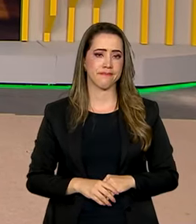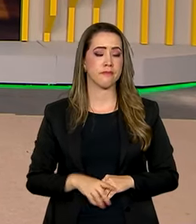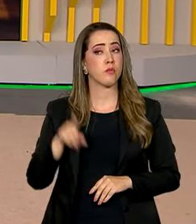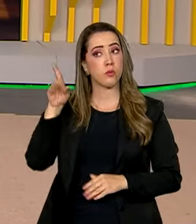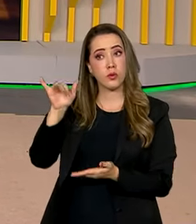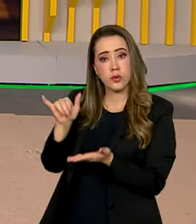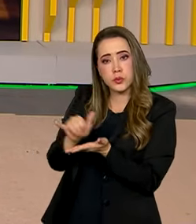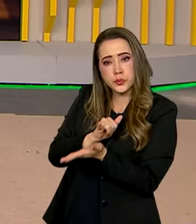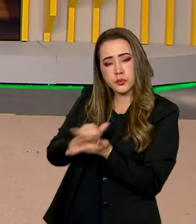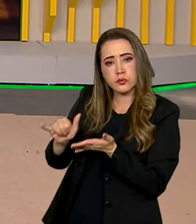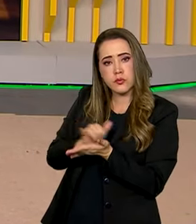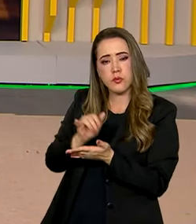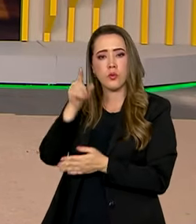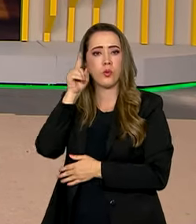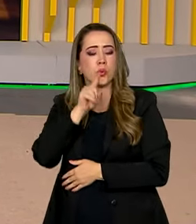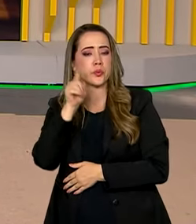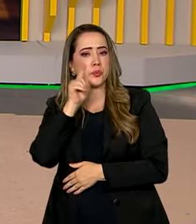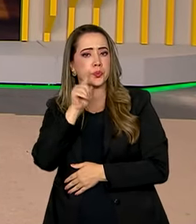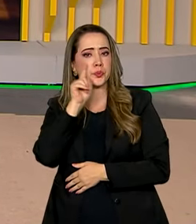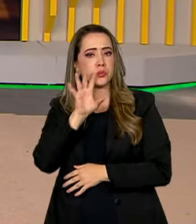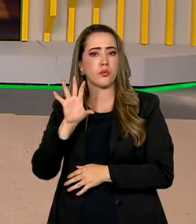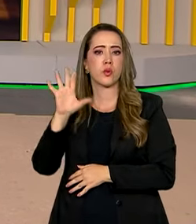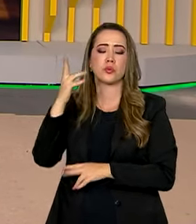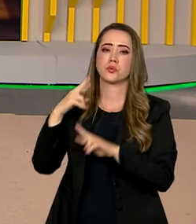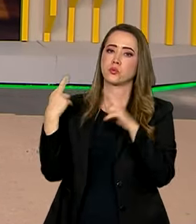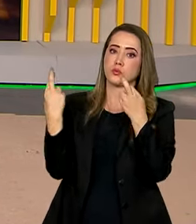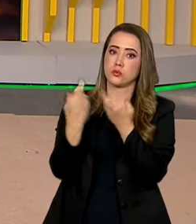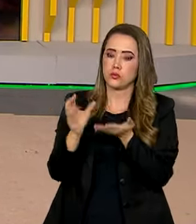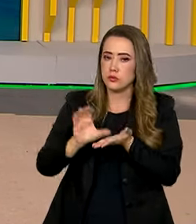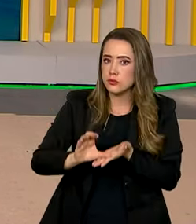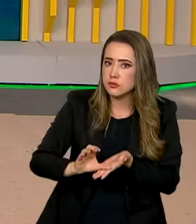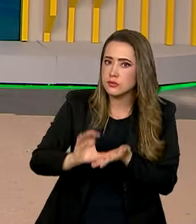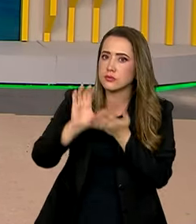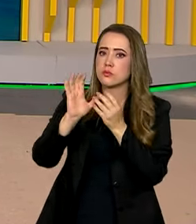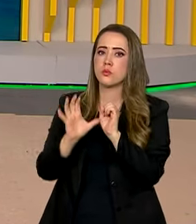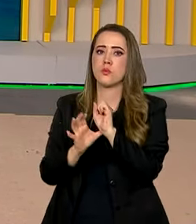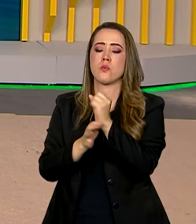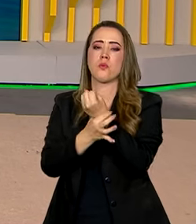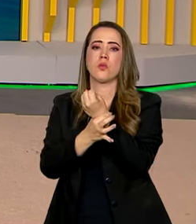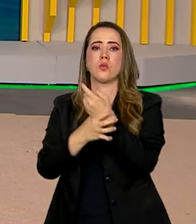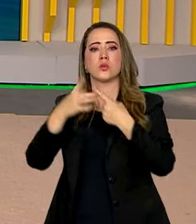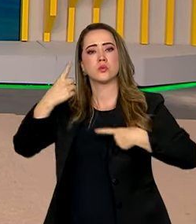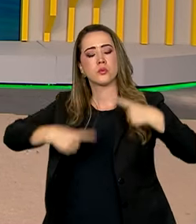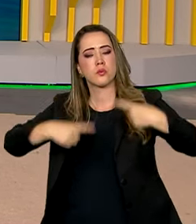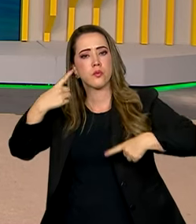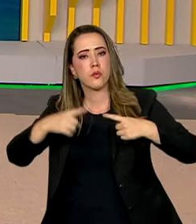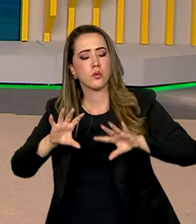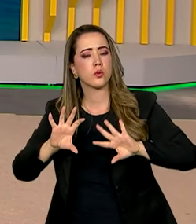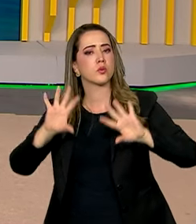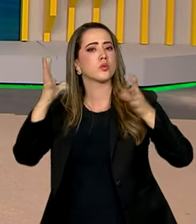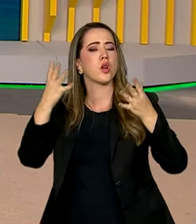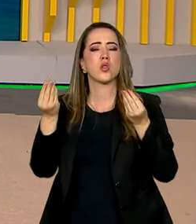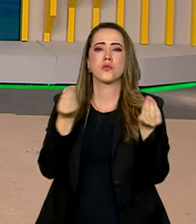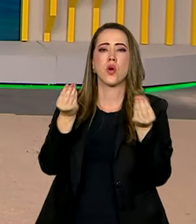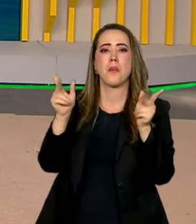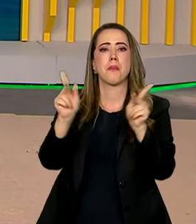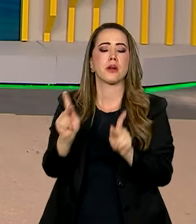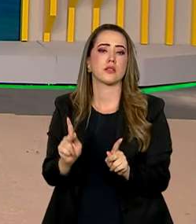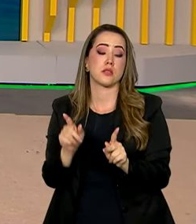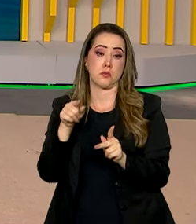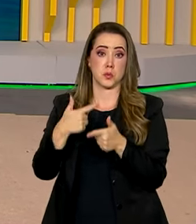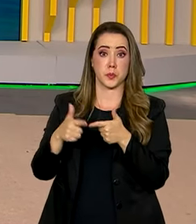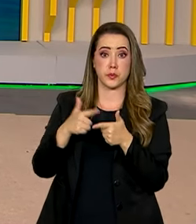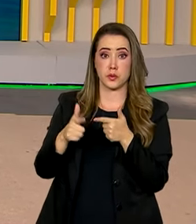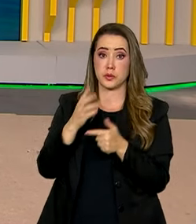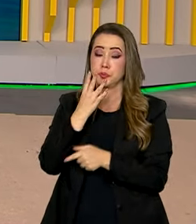E em Nova Iorque, nos Estados Unidos, ocorreu uma reunião do Conselho de Segurança da ONU que discutiu uma solução pacífica para o